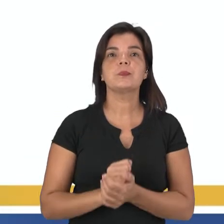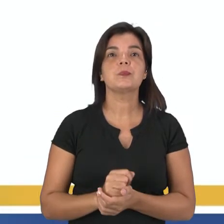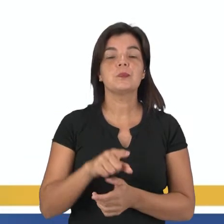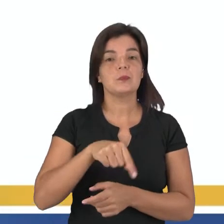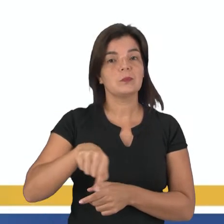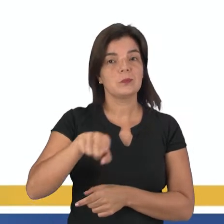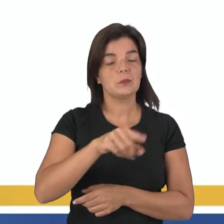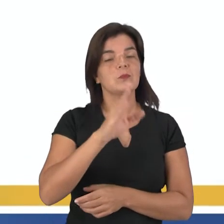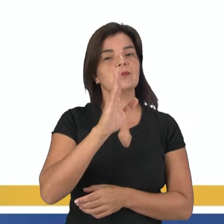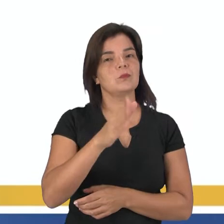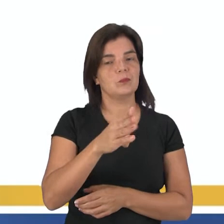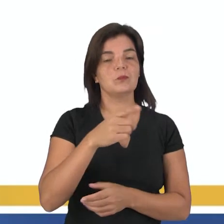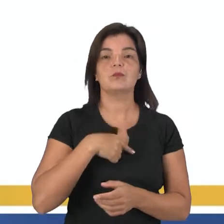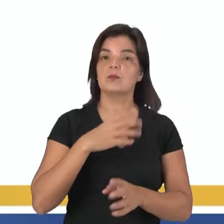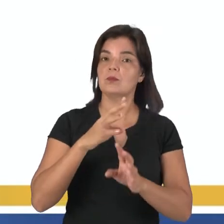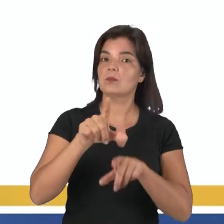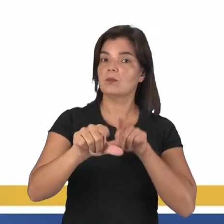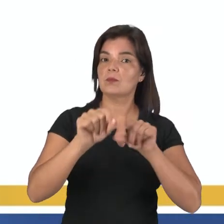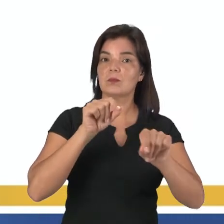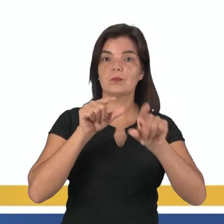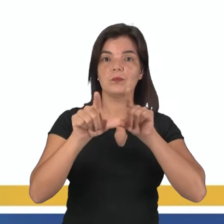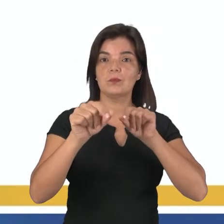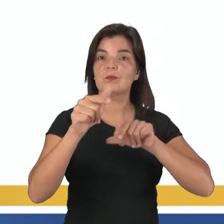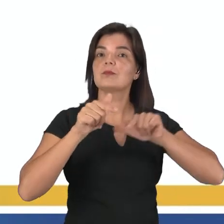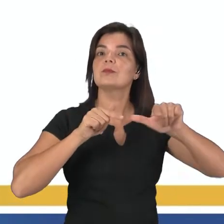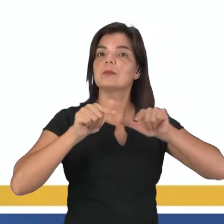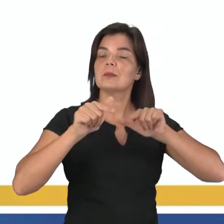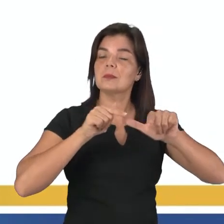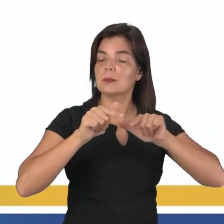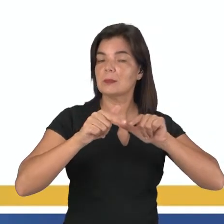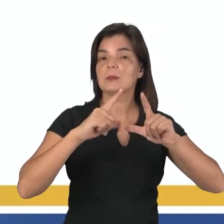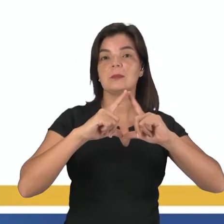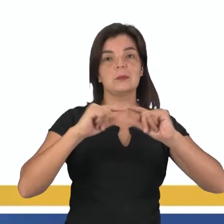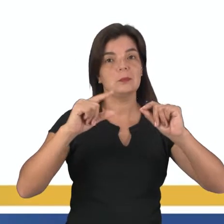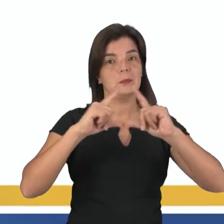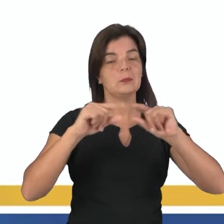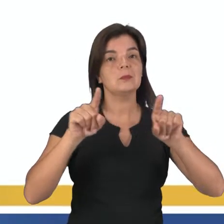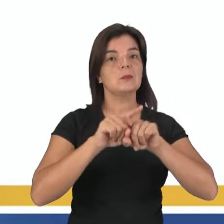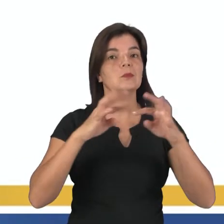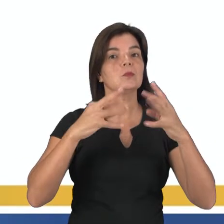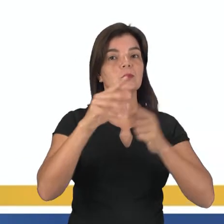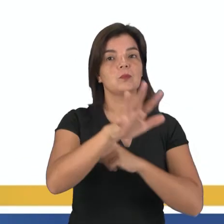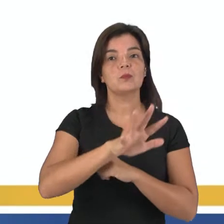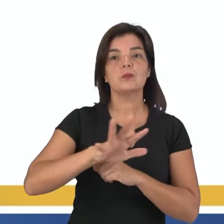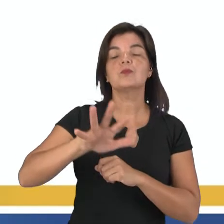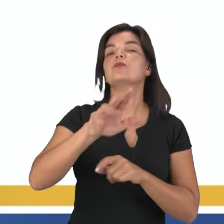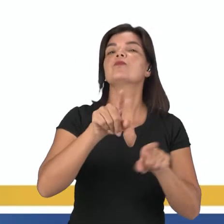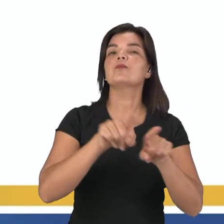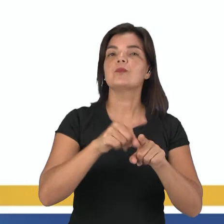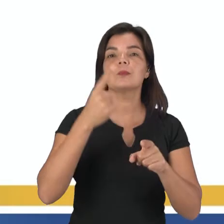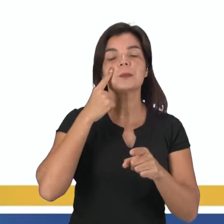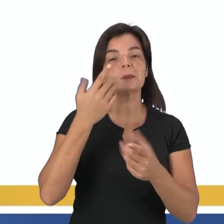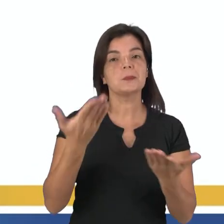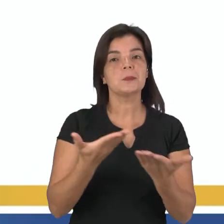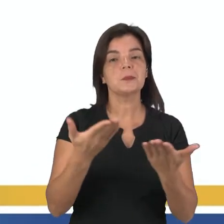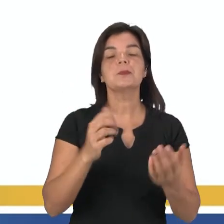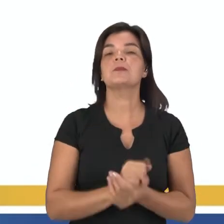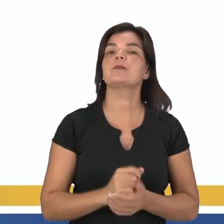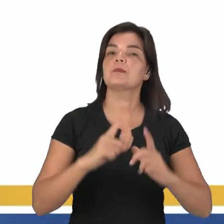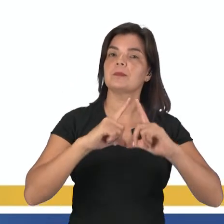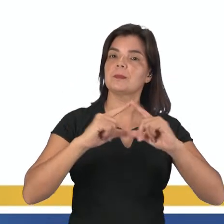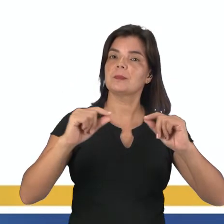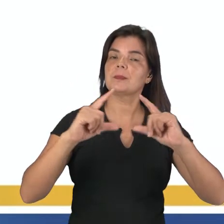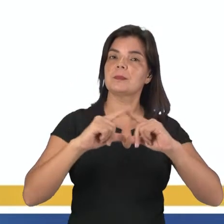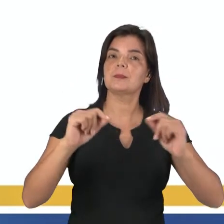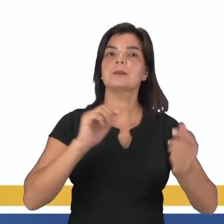trabalhadores já que foram selecionados para trabalhar em toda a região do que nós conhecemos hoje